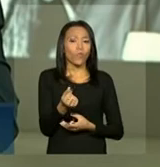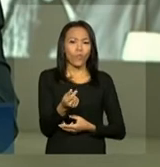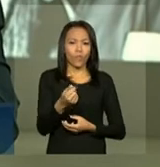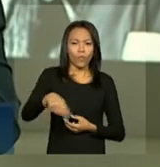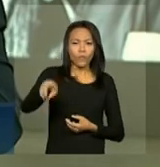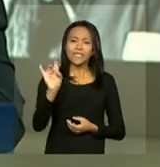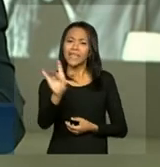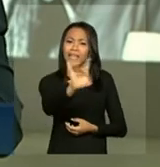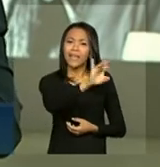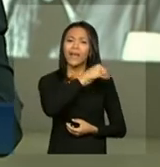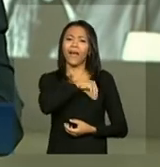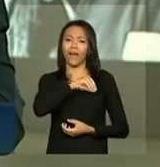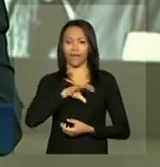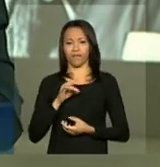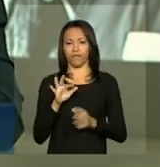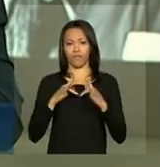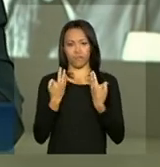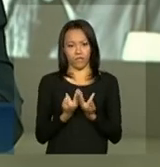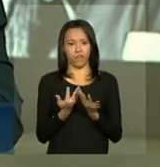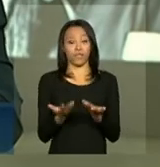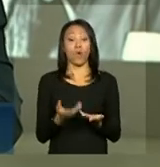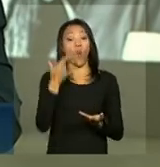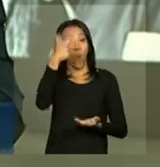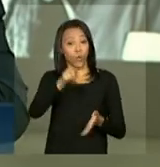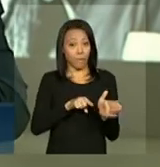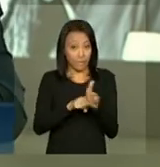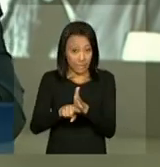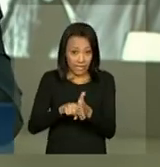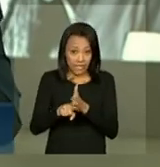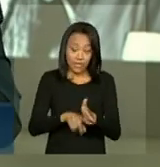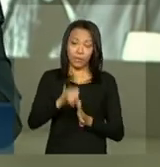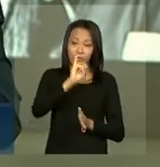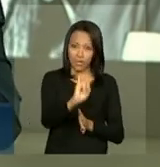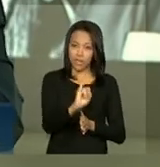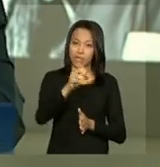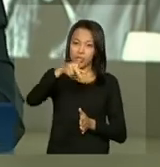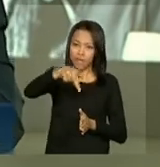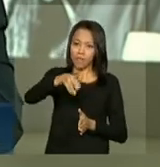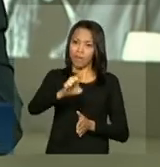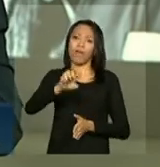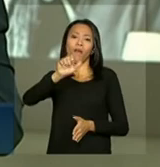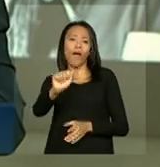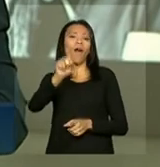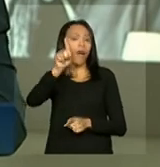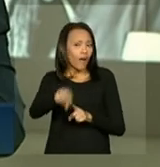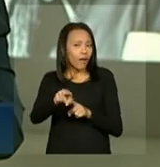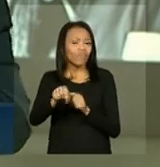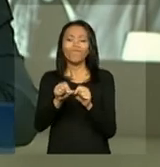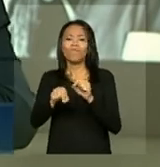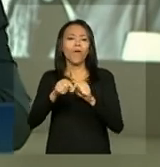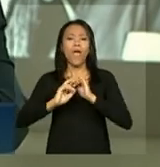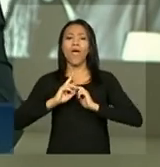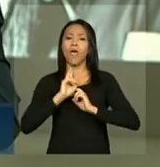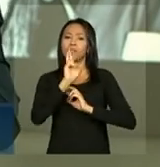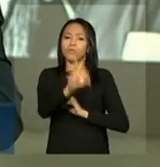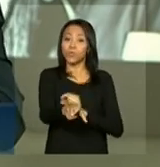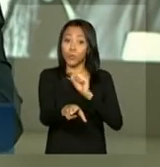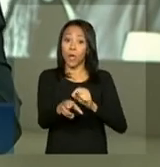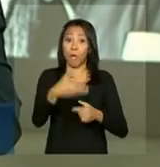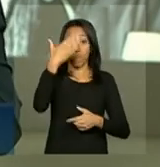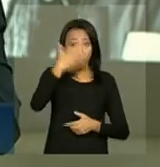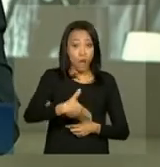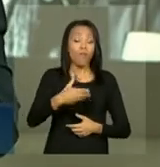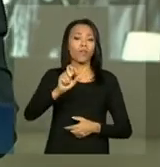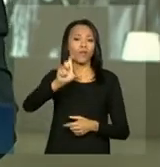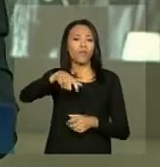capita de cada família. Uma pesquisa do IPEA, que é o Instituto de Pesquisa Econômica e Aplicada, revela que o Bolsa